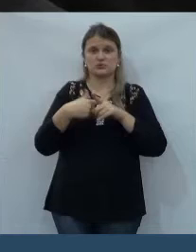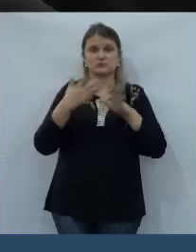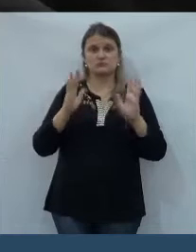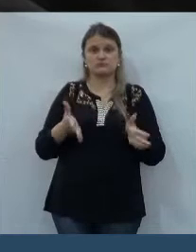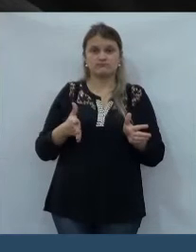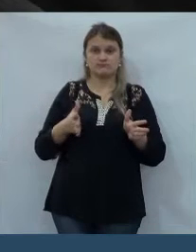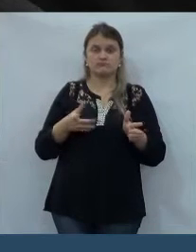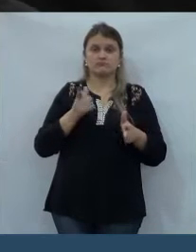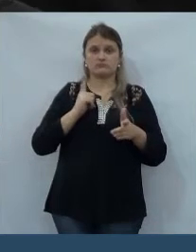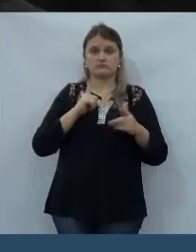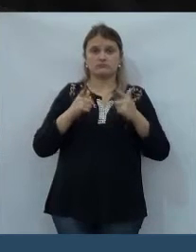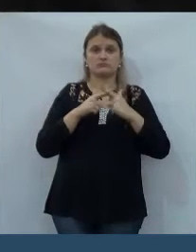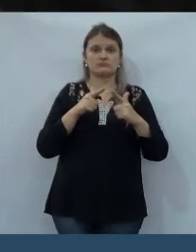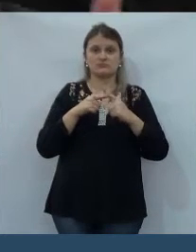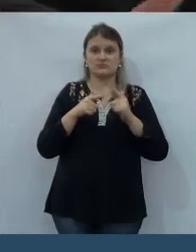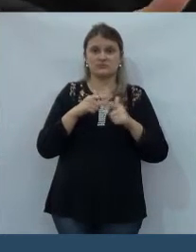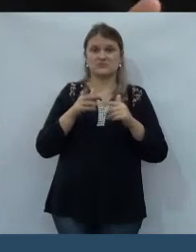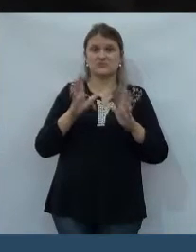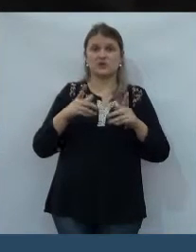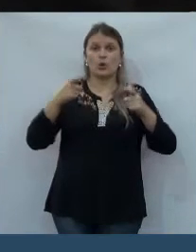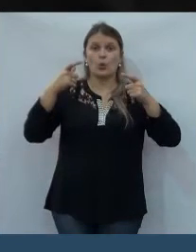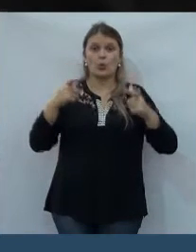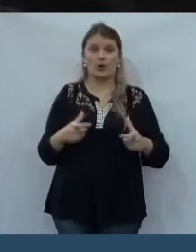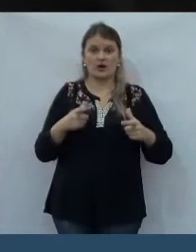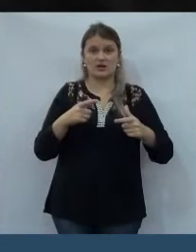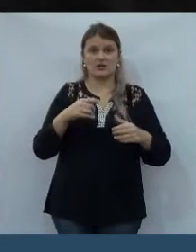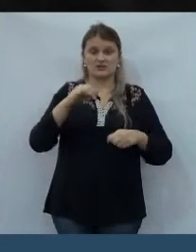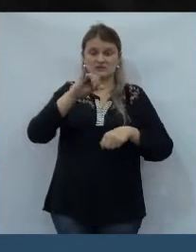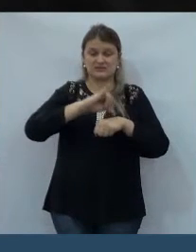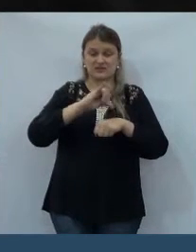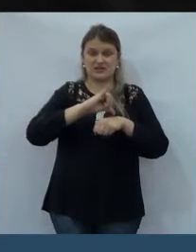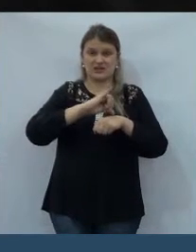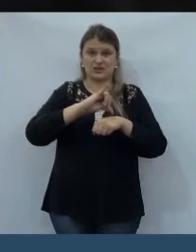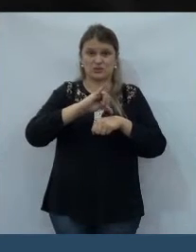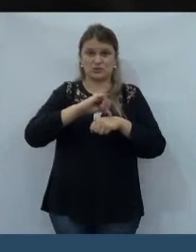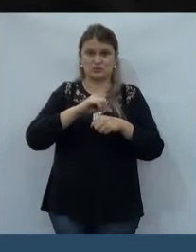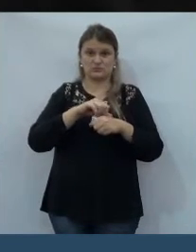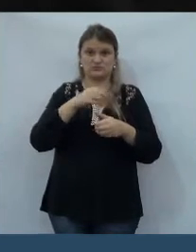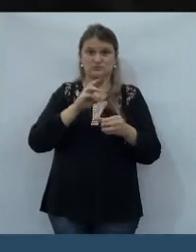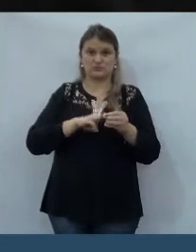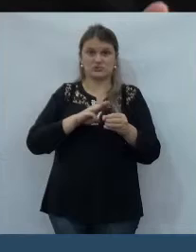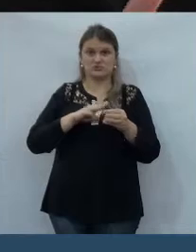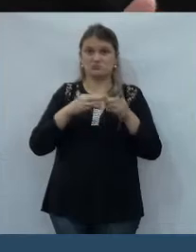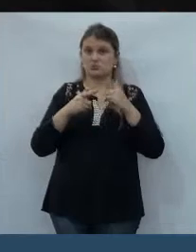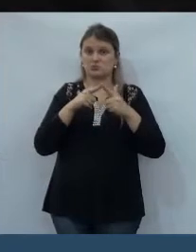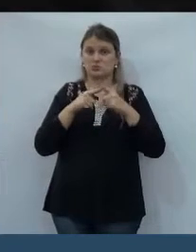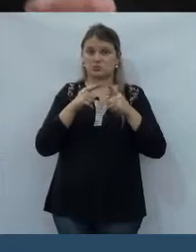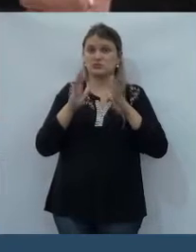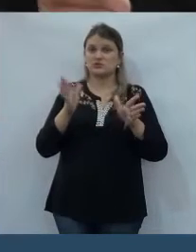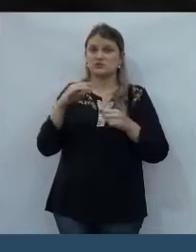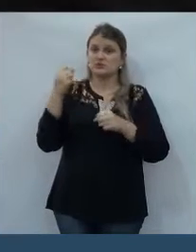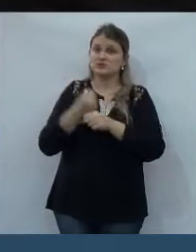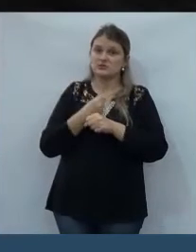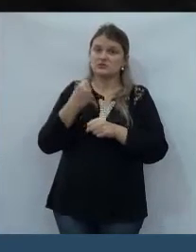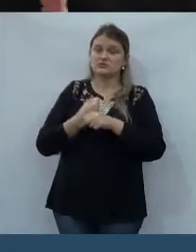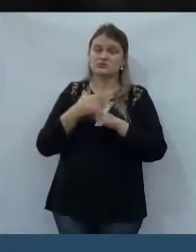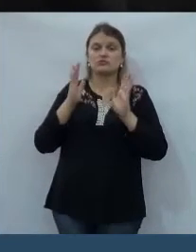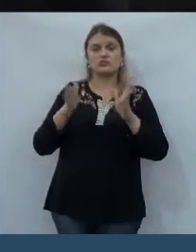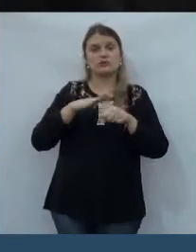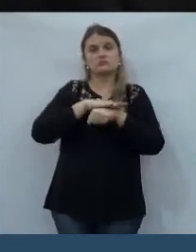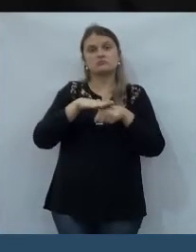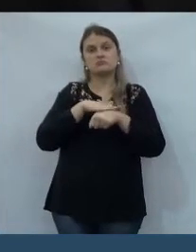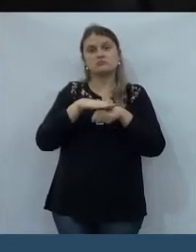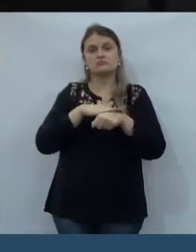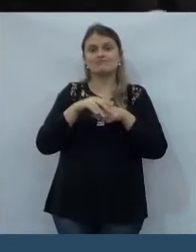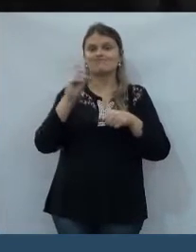essa estação, ela está localizada em uma área quase aqui central do município. E quantos anos a gente já vem conversando, vem discutindo, e